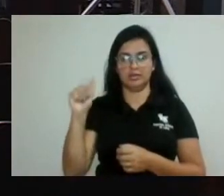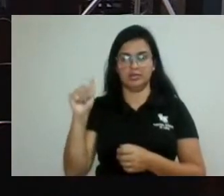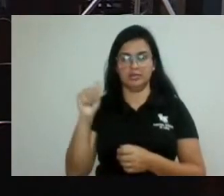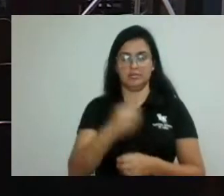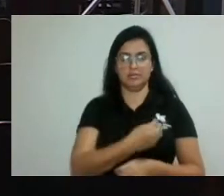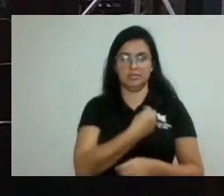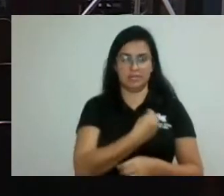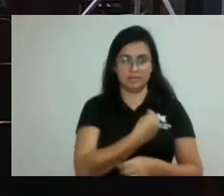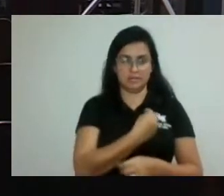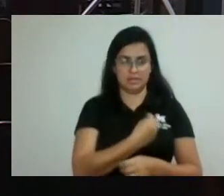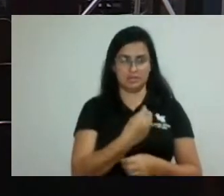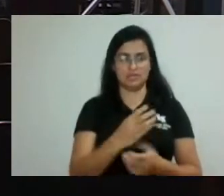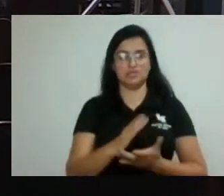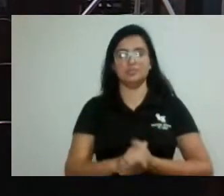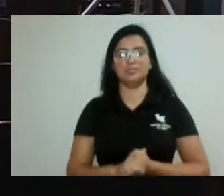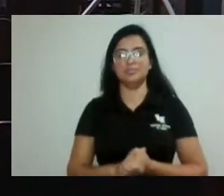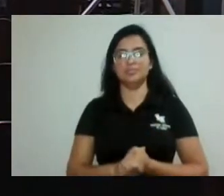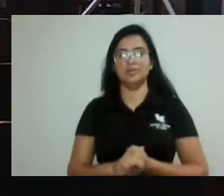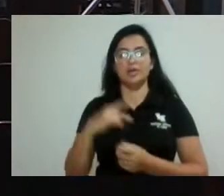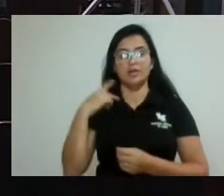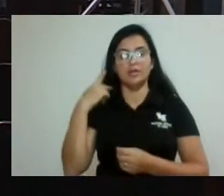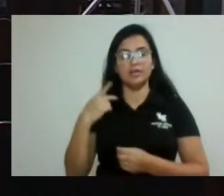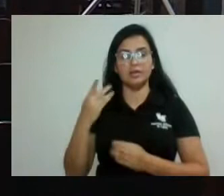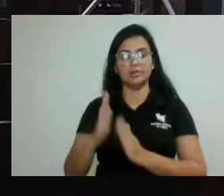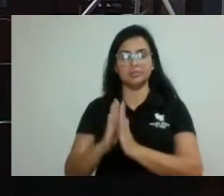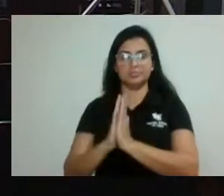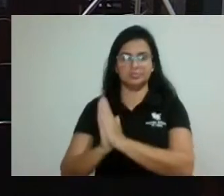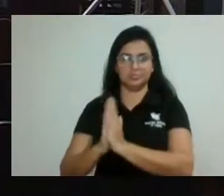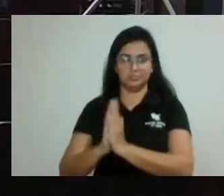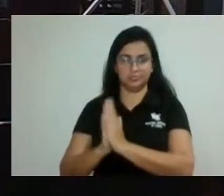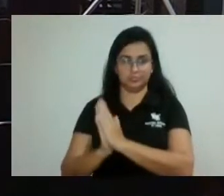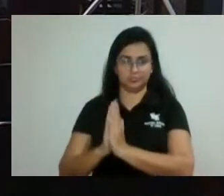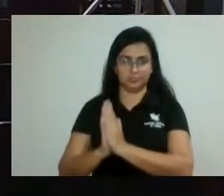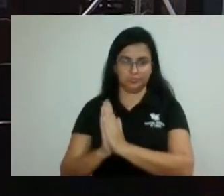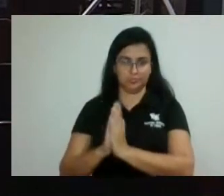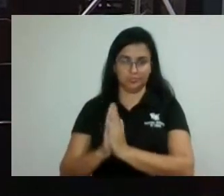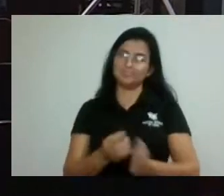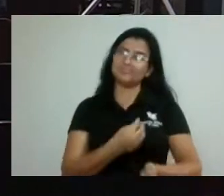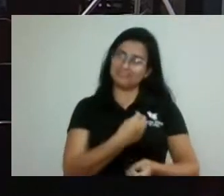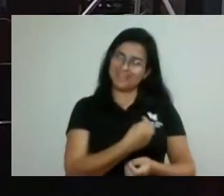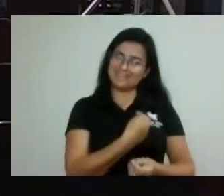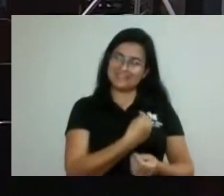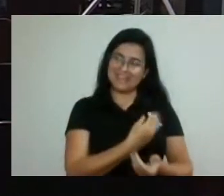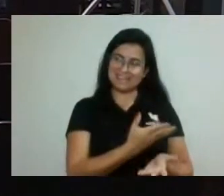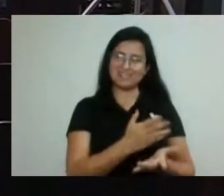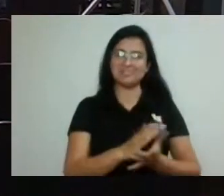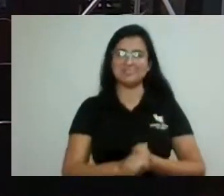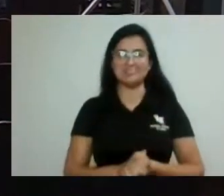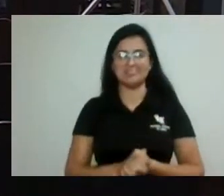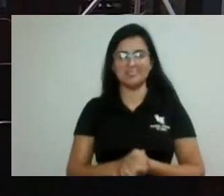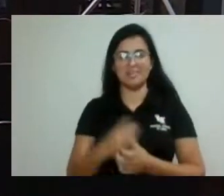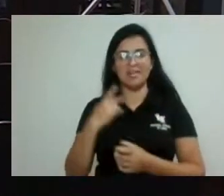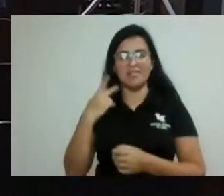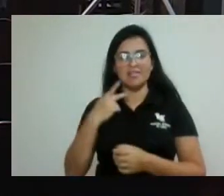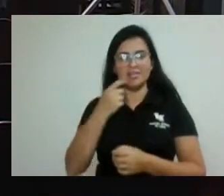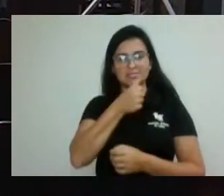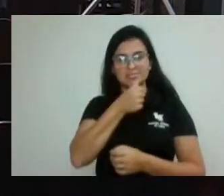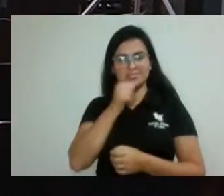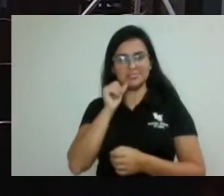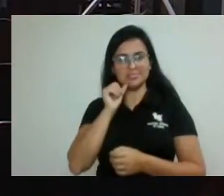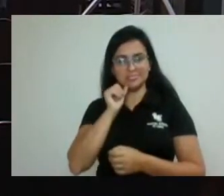Vereador Tiago Bonecão. Presente, Vereador Sargento Melo Casal.